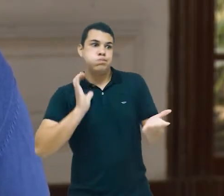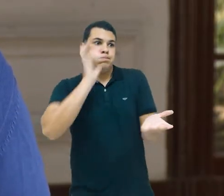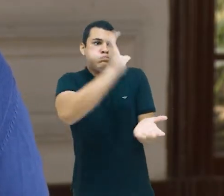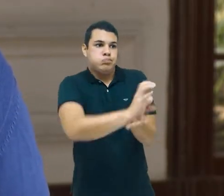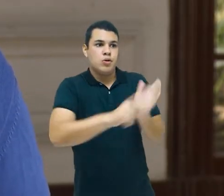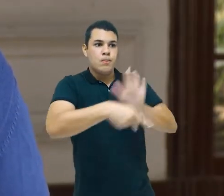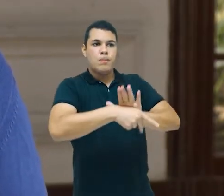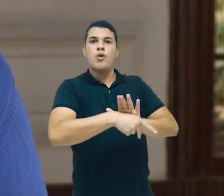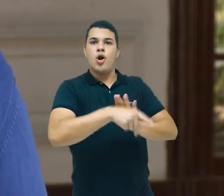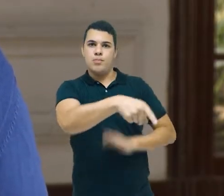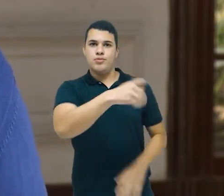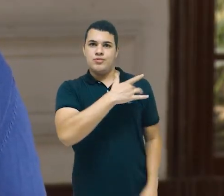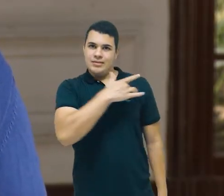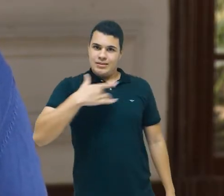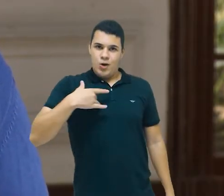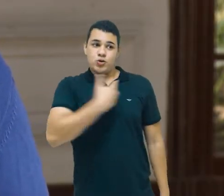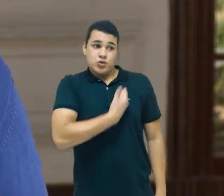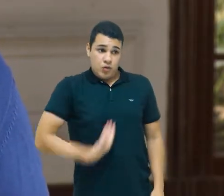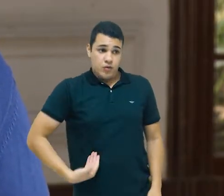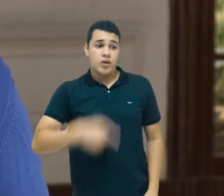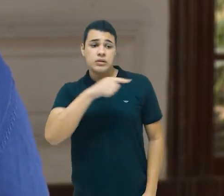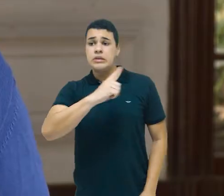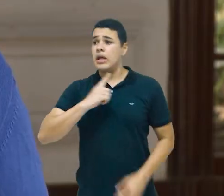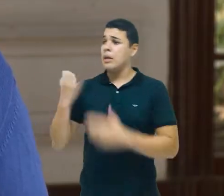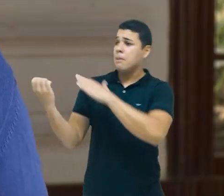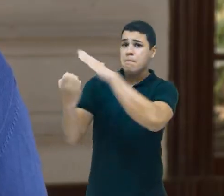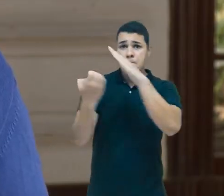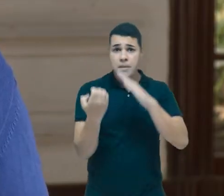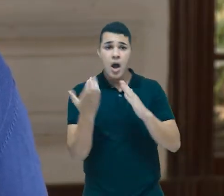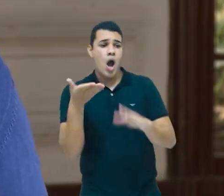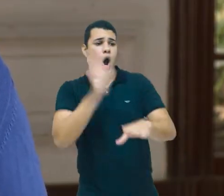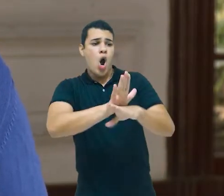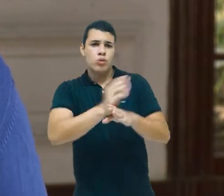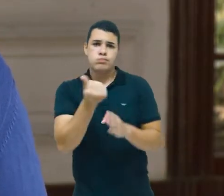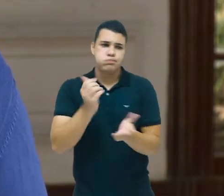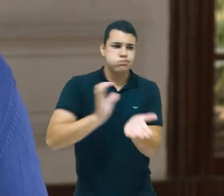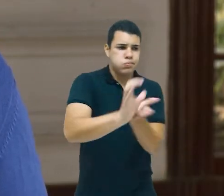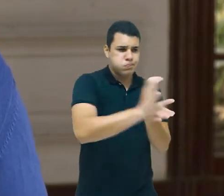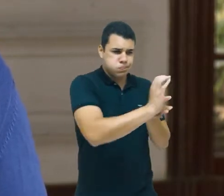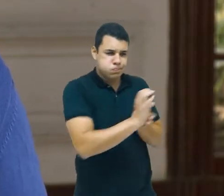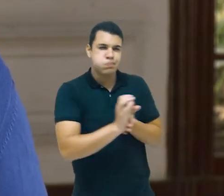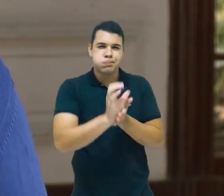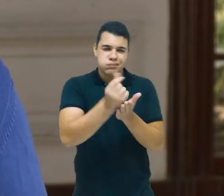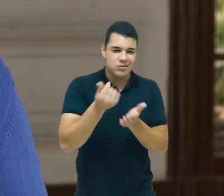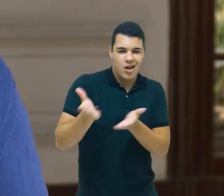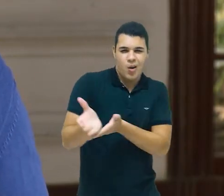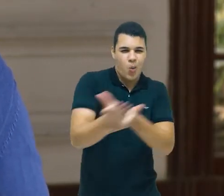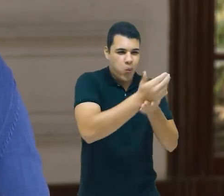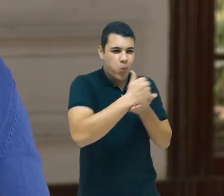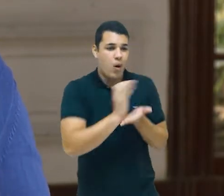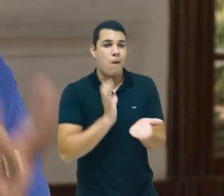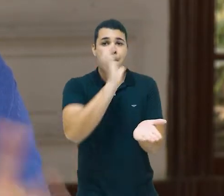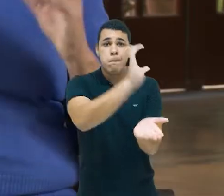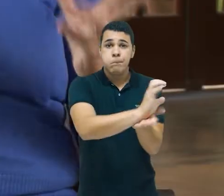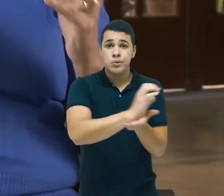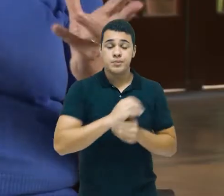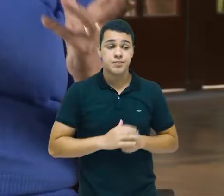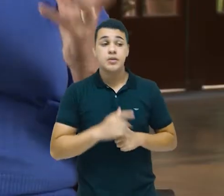orçamento, o SUS é subfinanciado. E mais do que um orçamento inadequado, a gente não tem uma